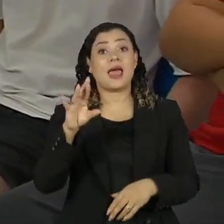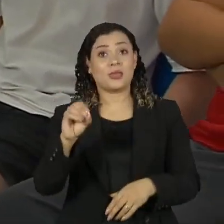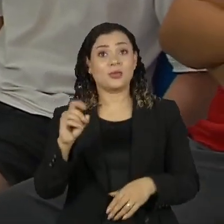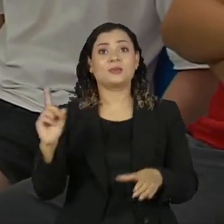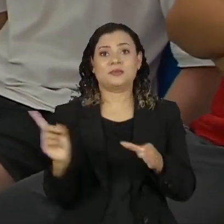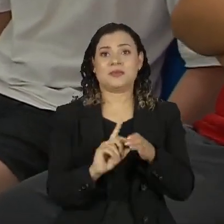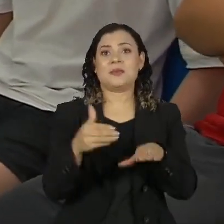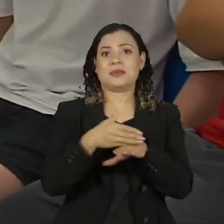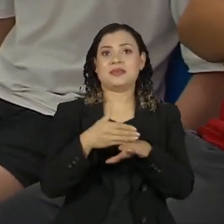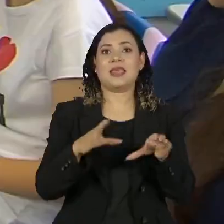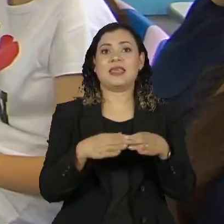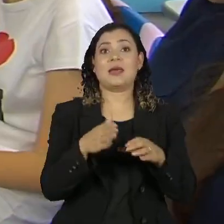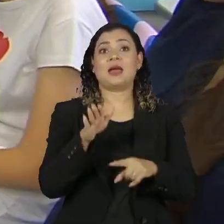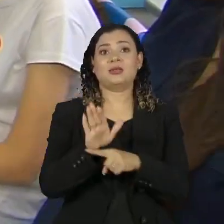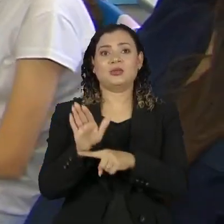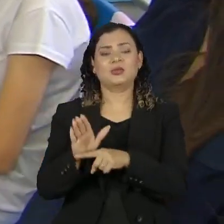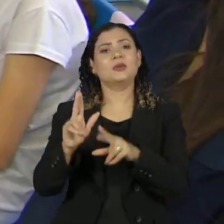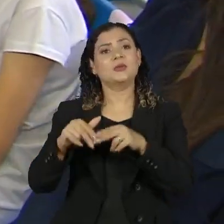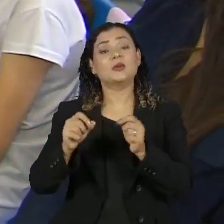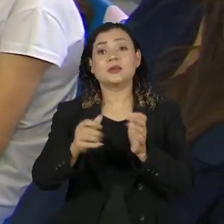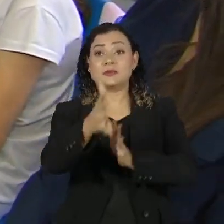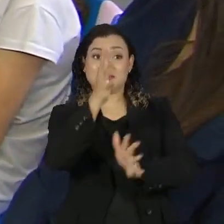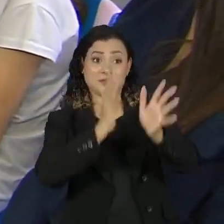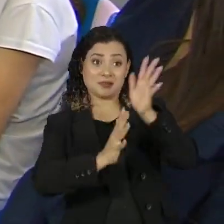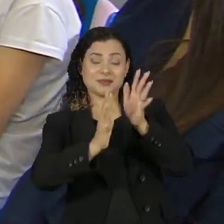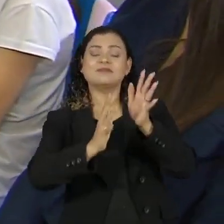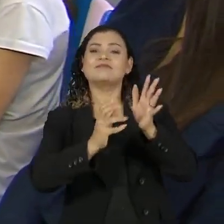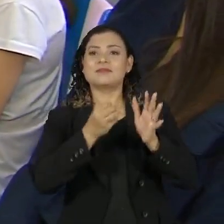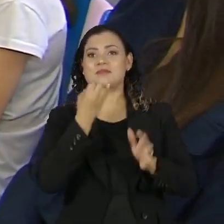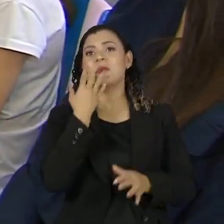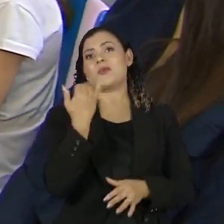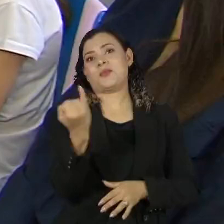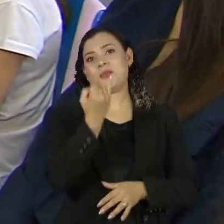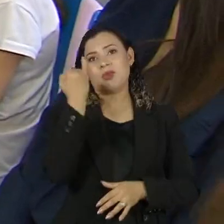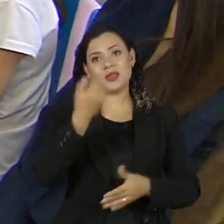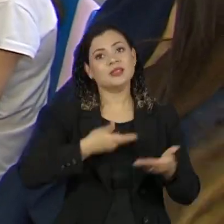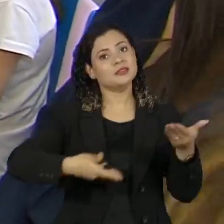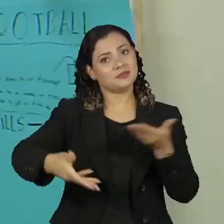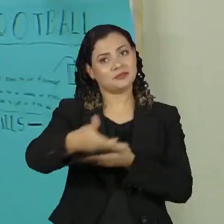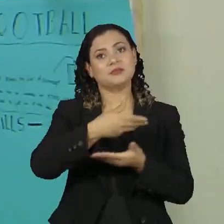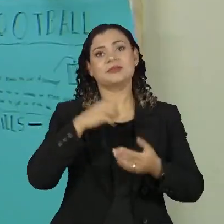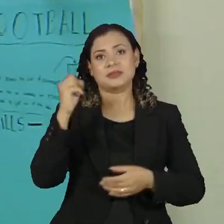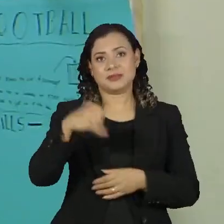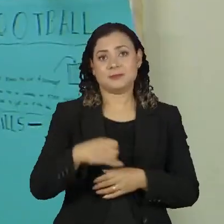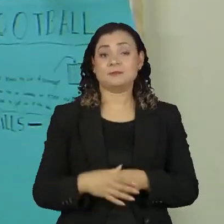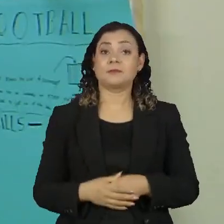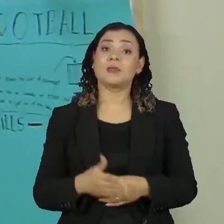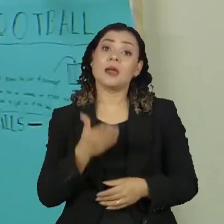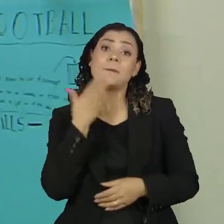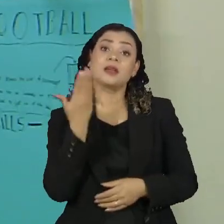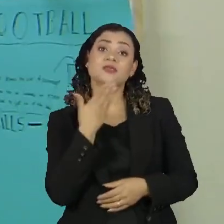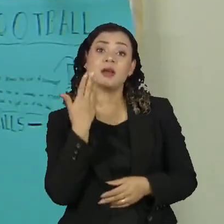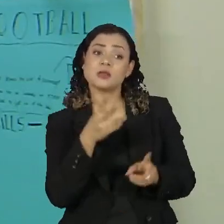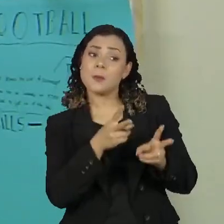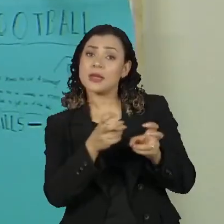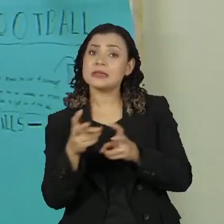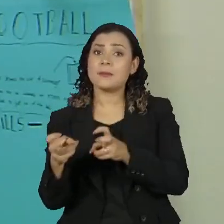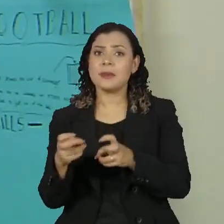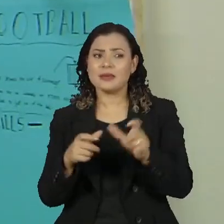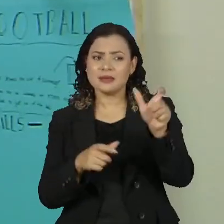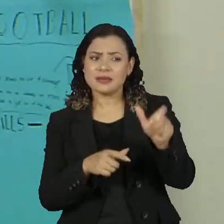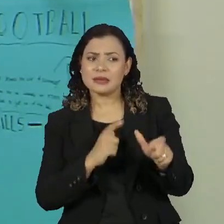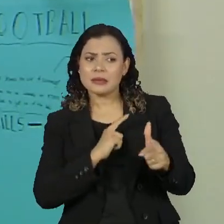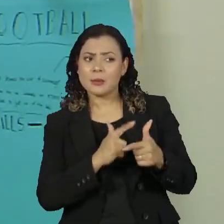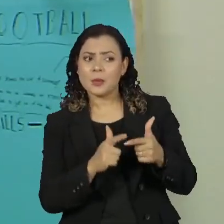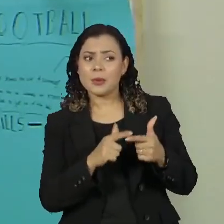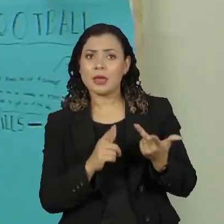ajuda e entende que escutar os colegas faz diferença na convivência escolar. É mais fácil de detectar alguém que está com